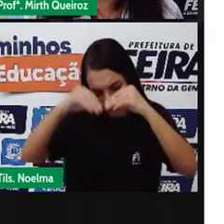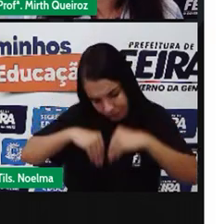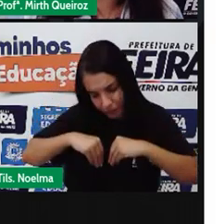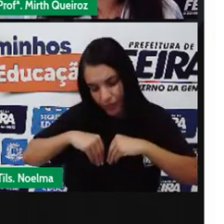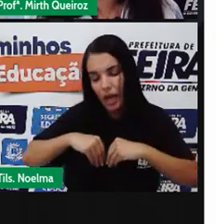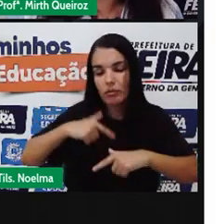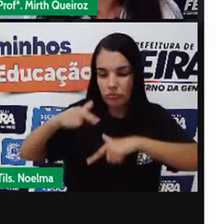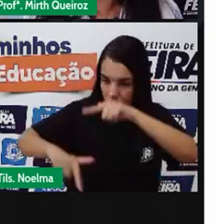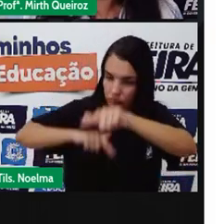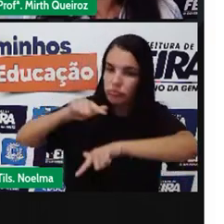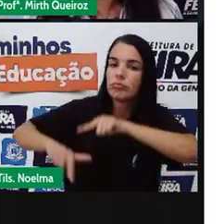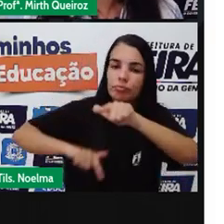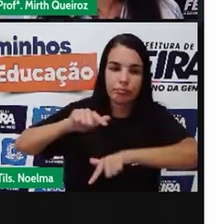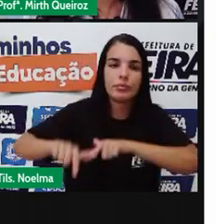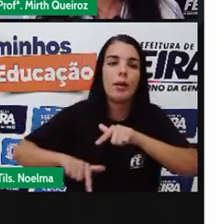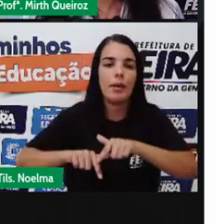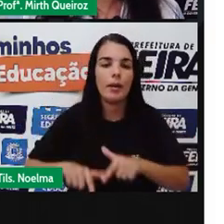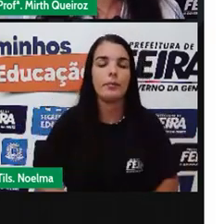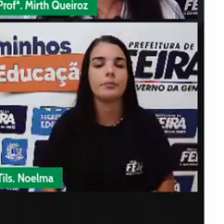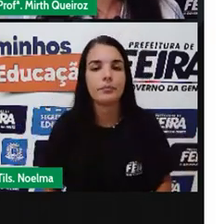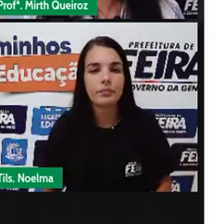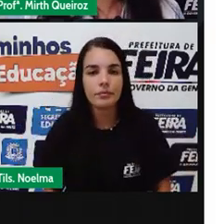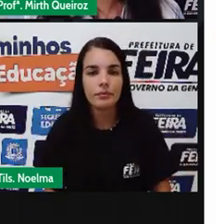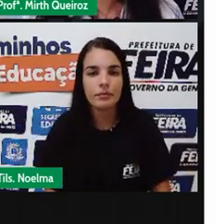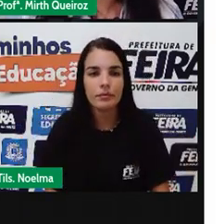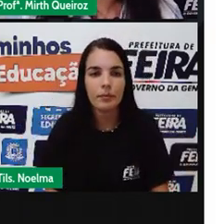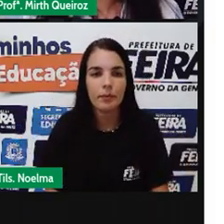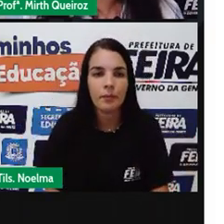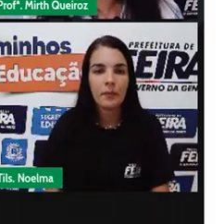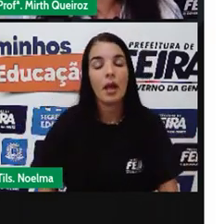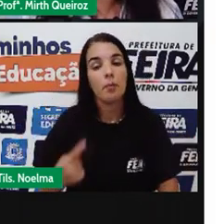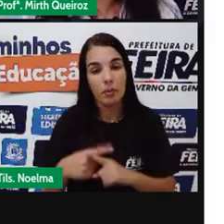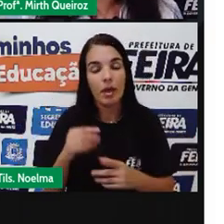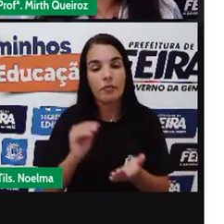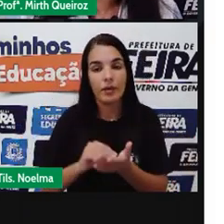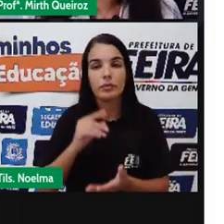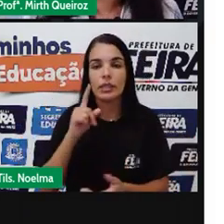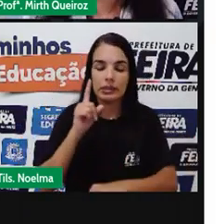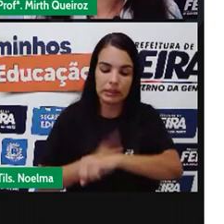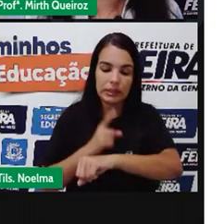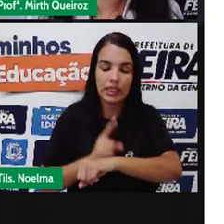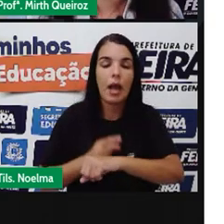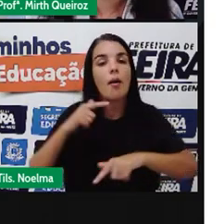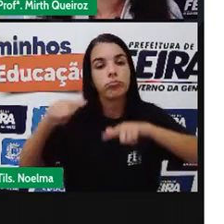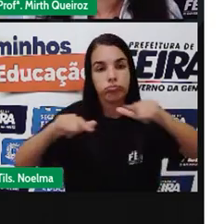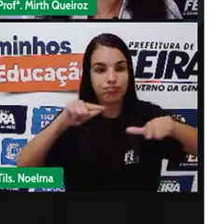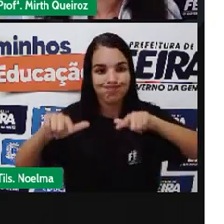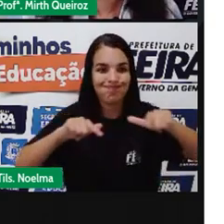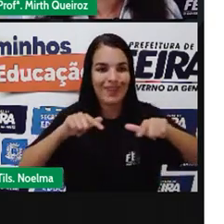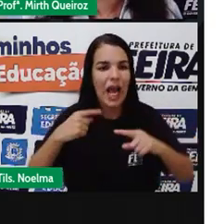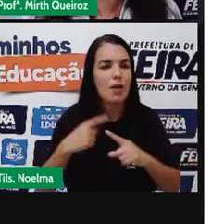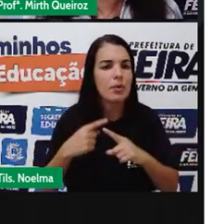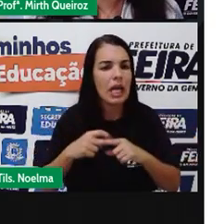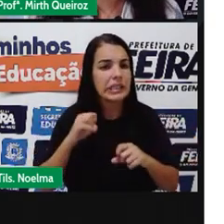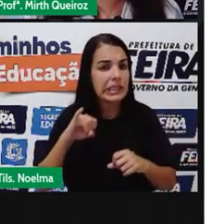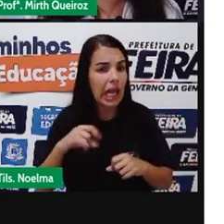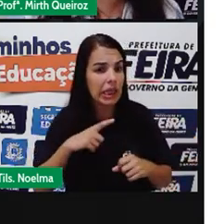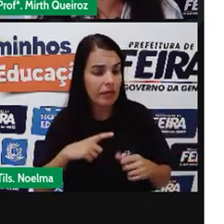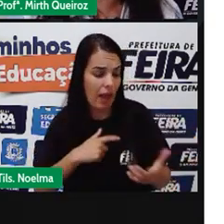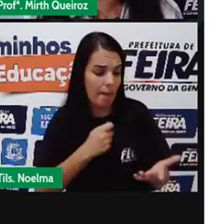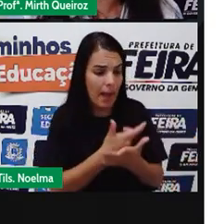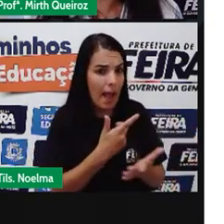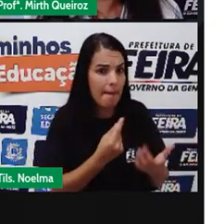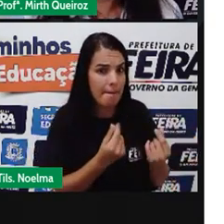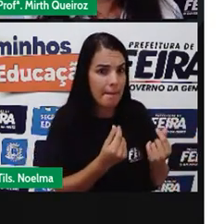rendimento Também Justamente Pela falta De tempo Mas se nós Tivéssemos Um investimento Maior Na